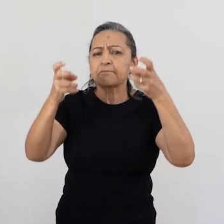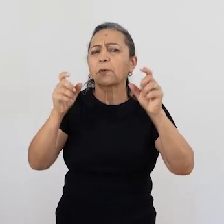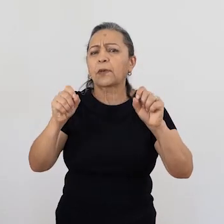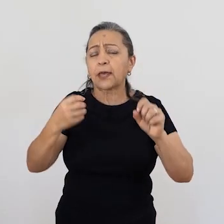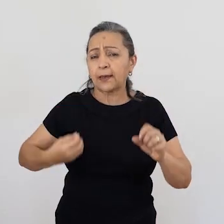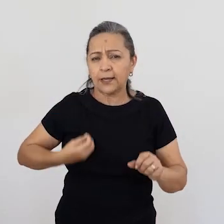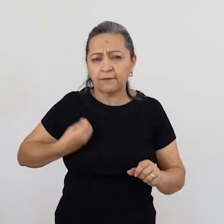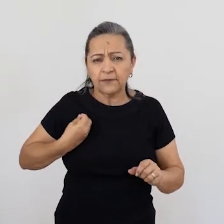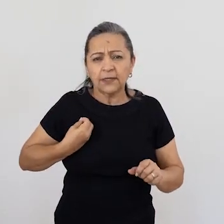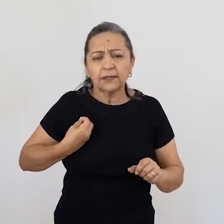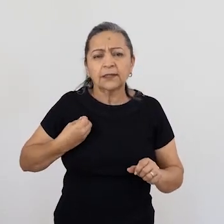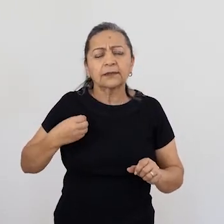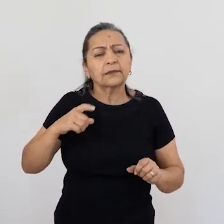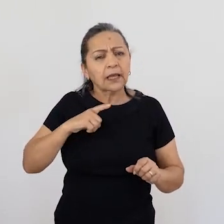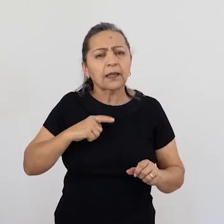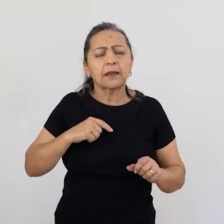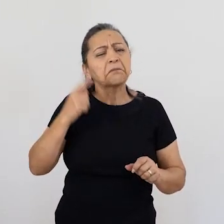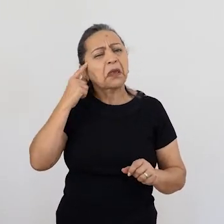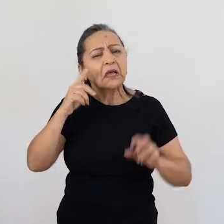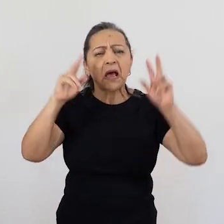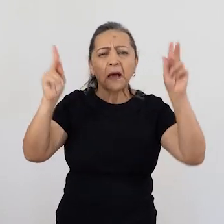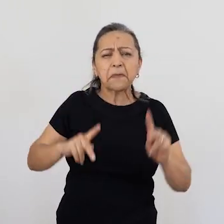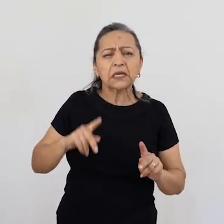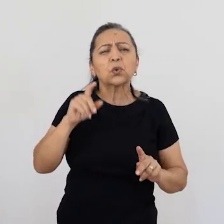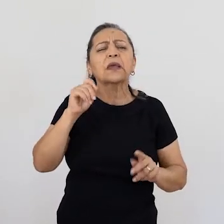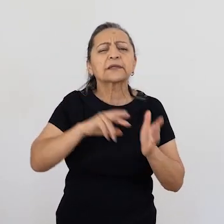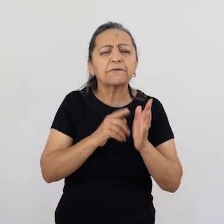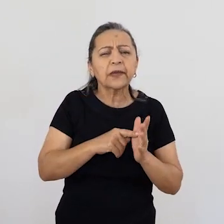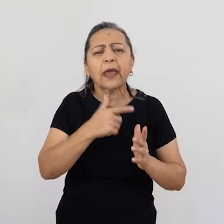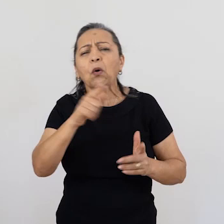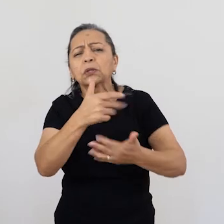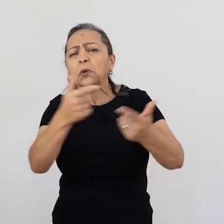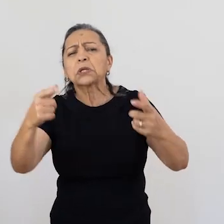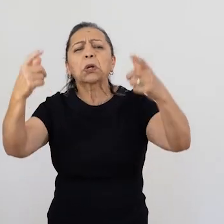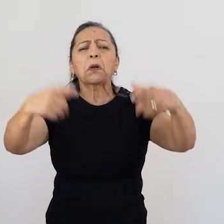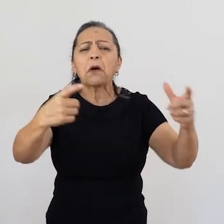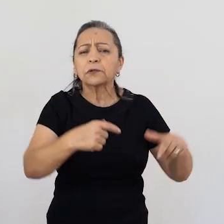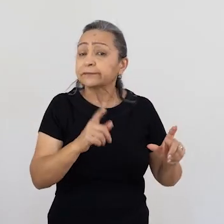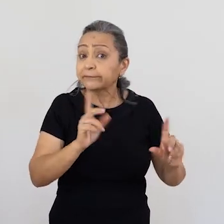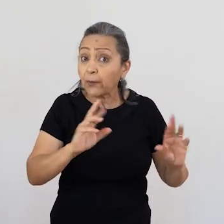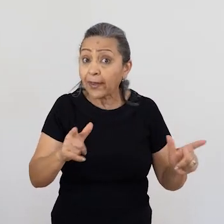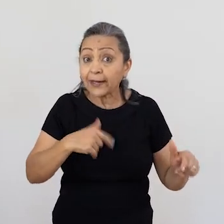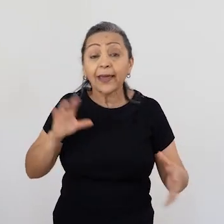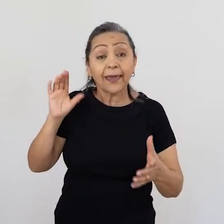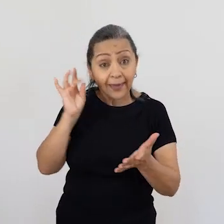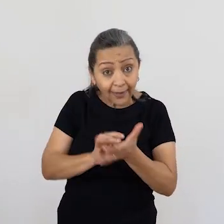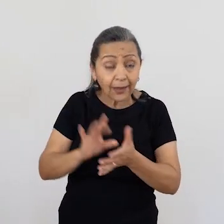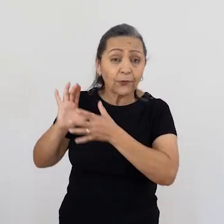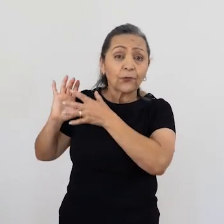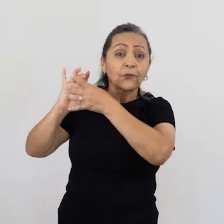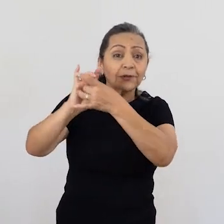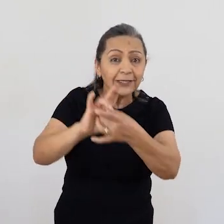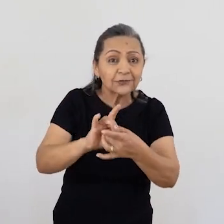percepção de que a vida, essa paz, ela não é algo, vamos dizer assim, localizado. Ela é um contexto